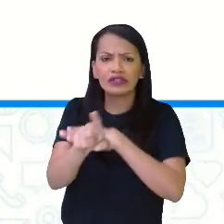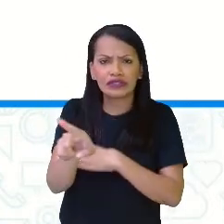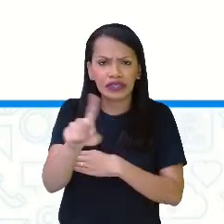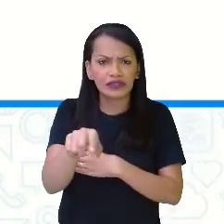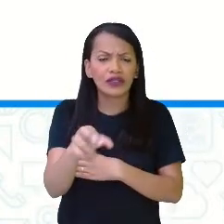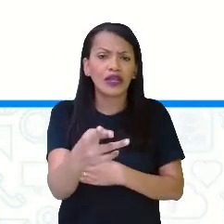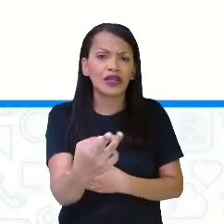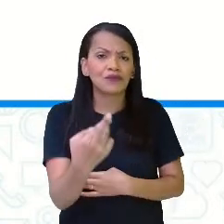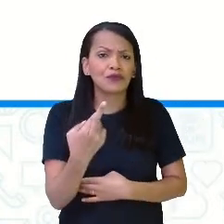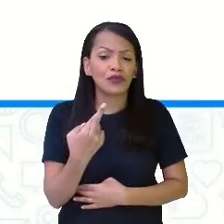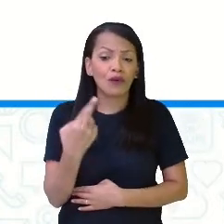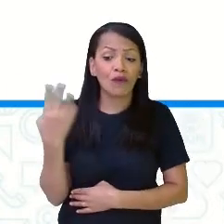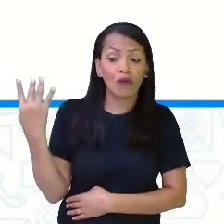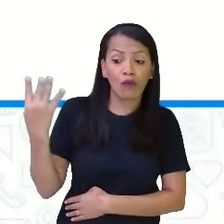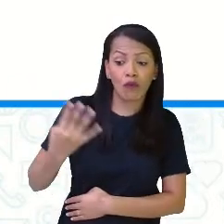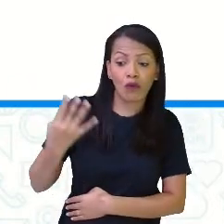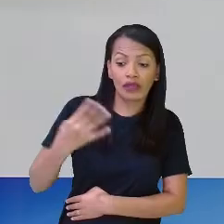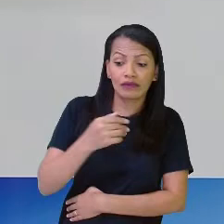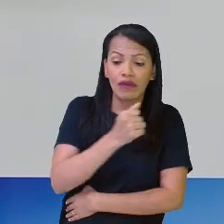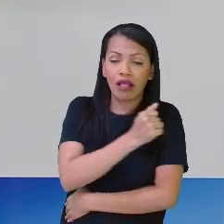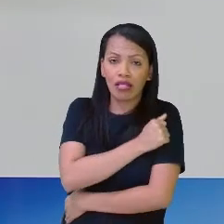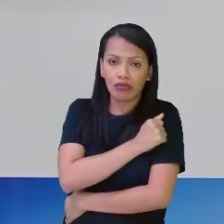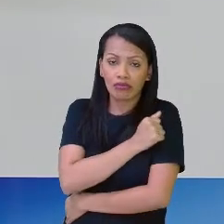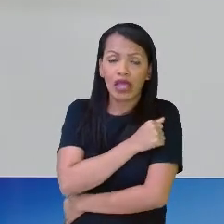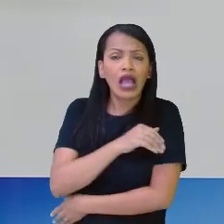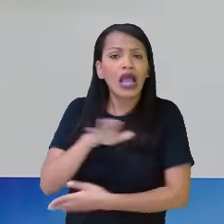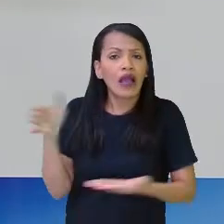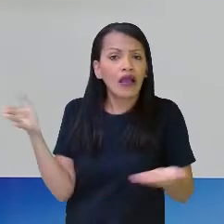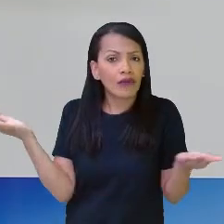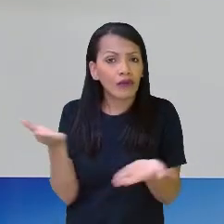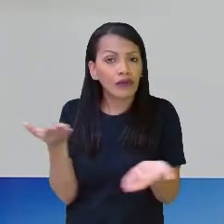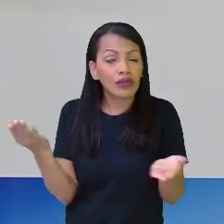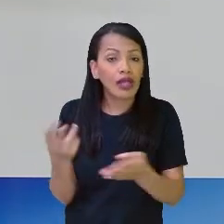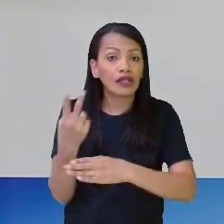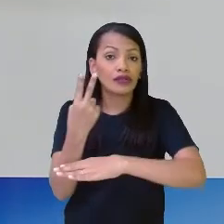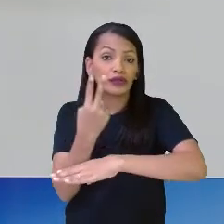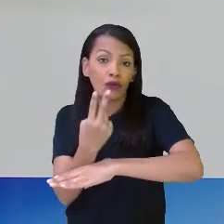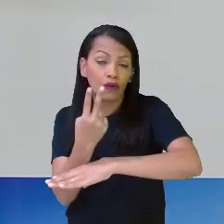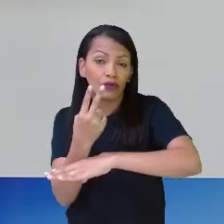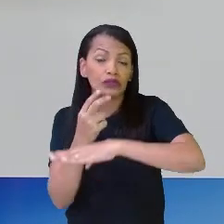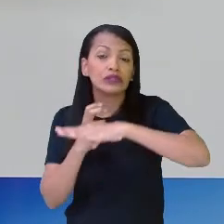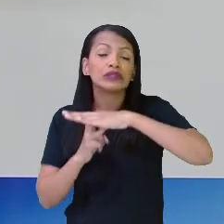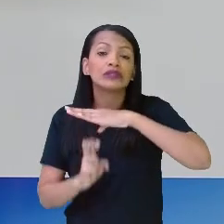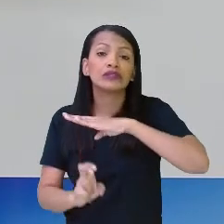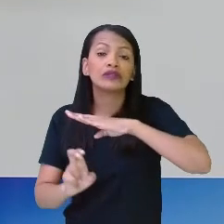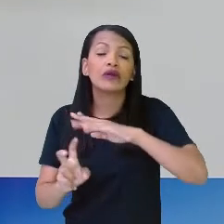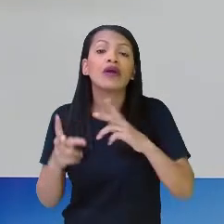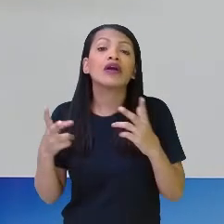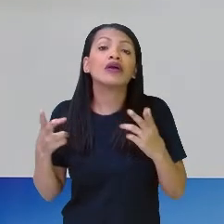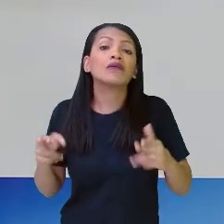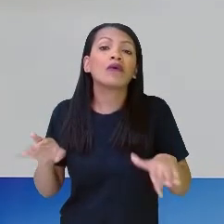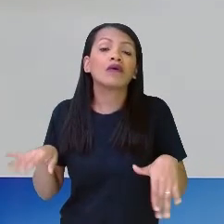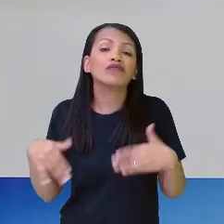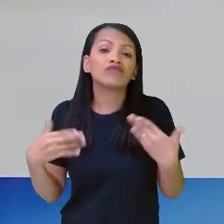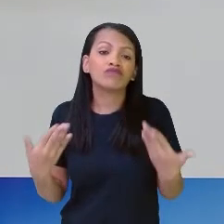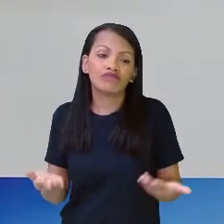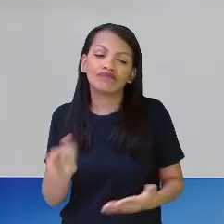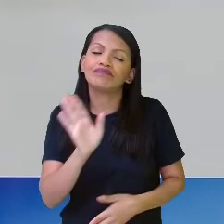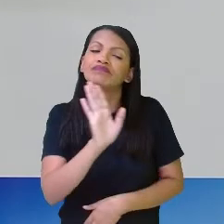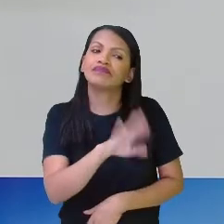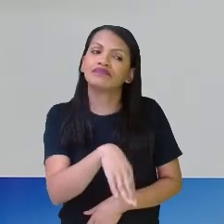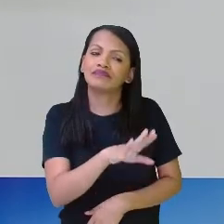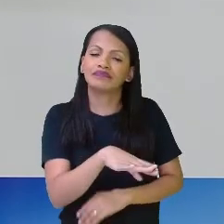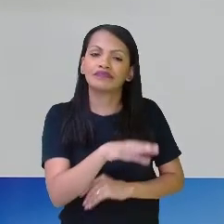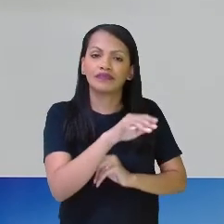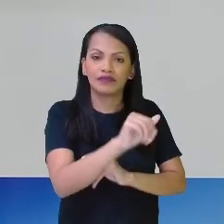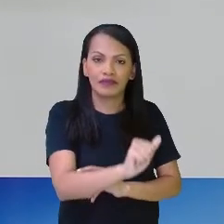estudantes? Que se, se, né? Não tivessem tirado 10 aí na professora Verônica. Ah, e agora sim.